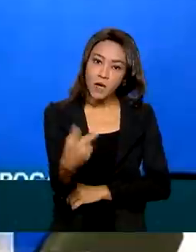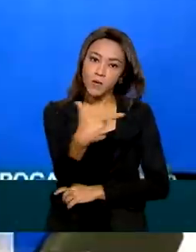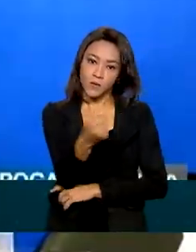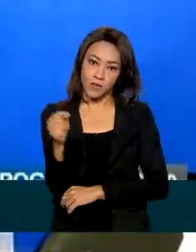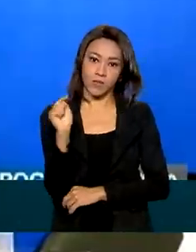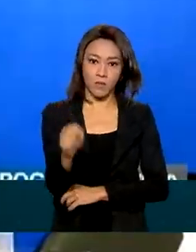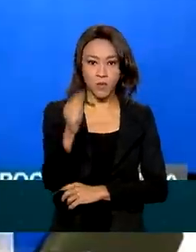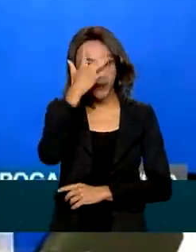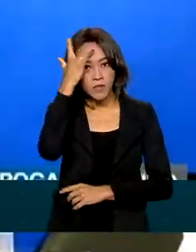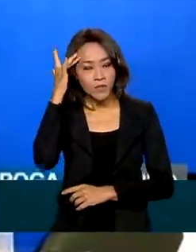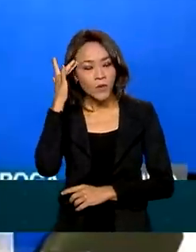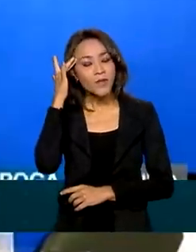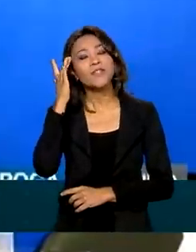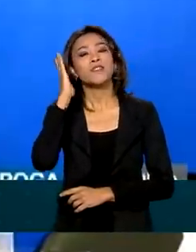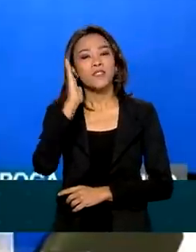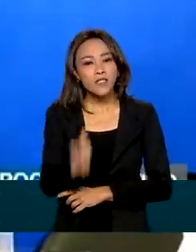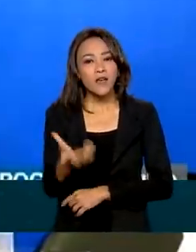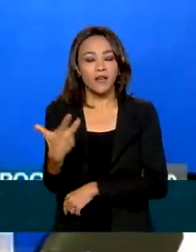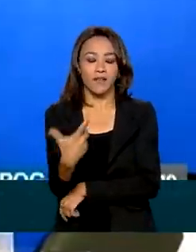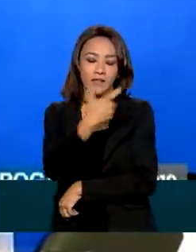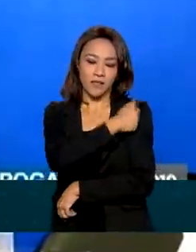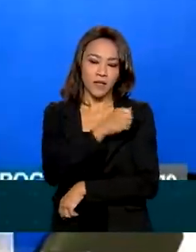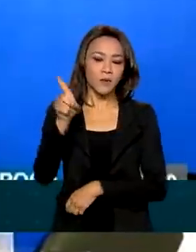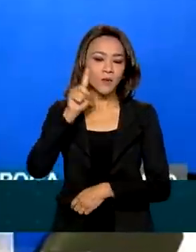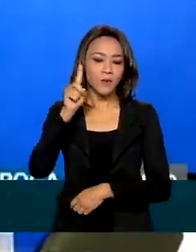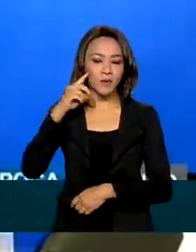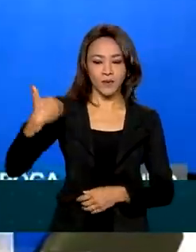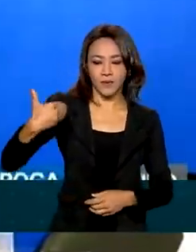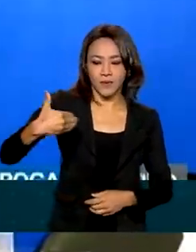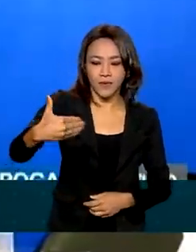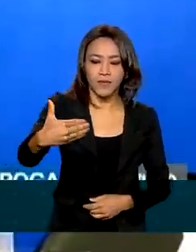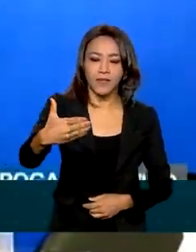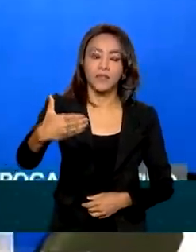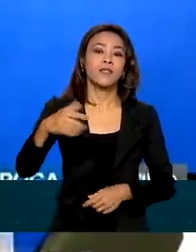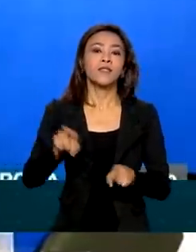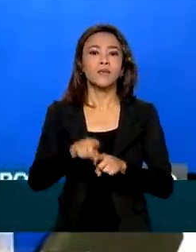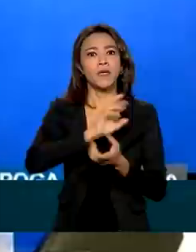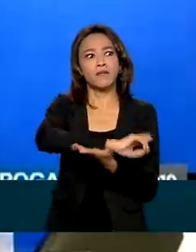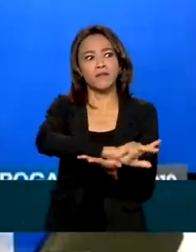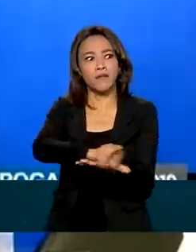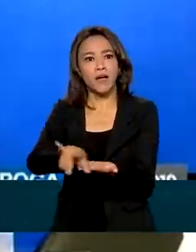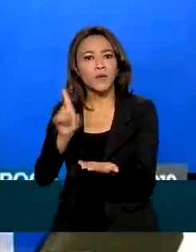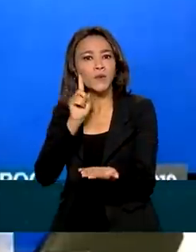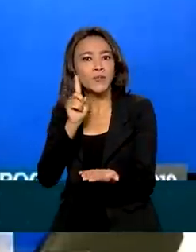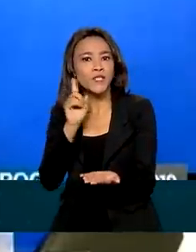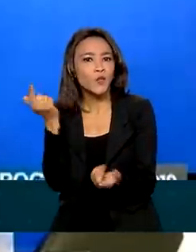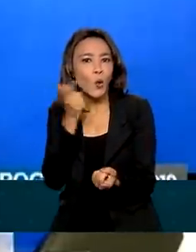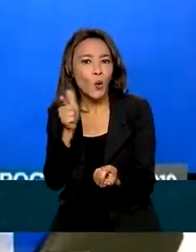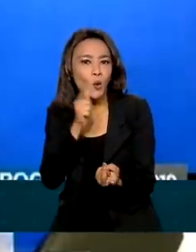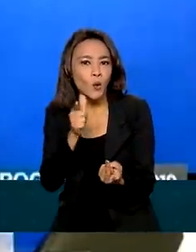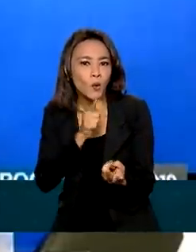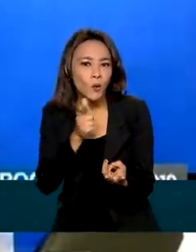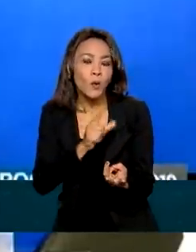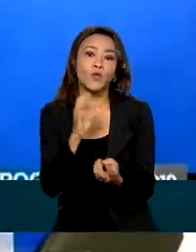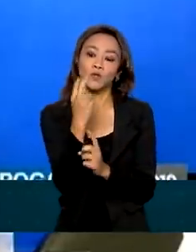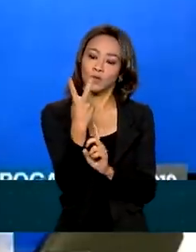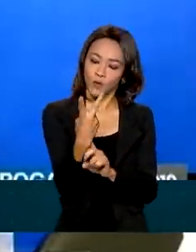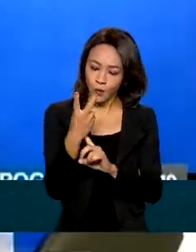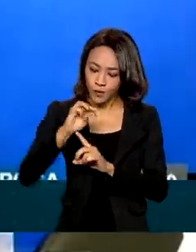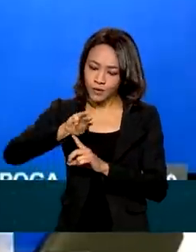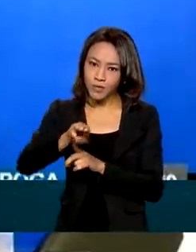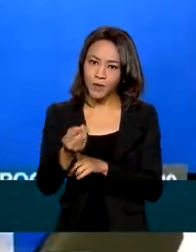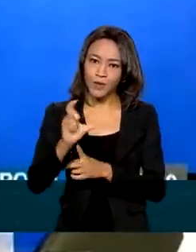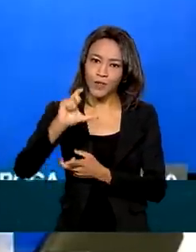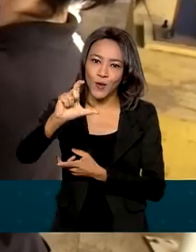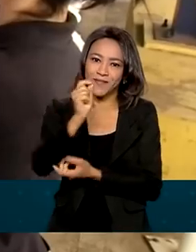brasileiros vacinados todos os dias. E em vários dias nós superamos 2 milhões de